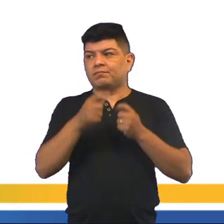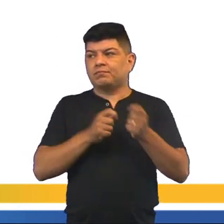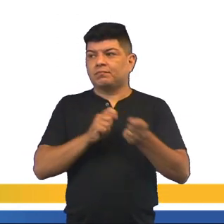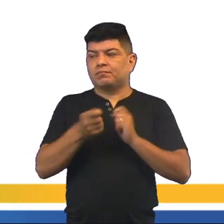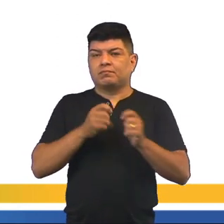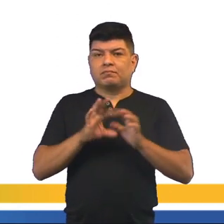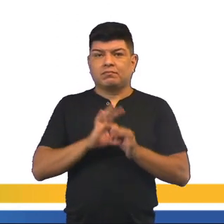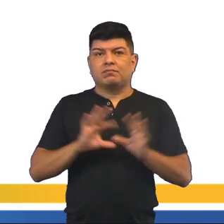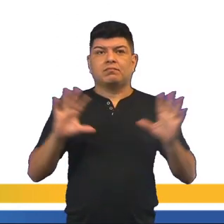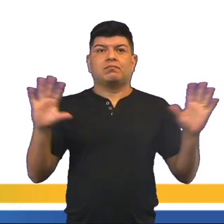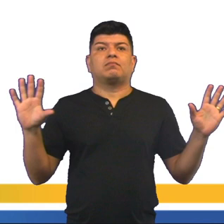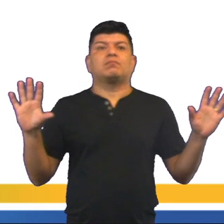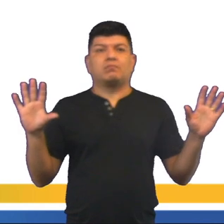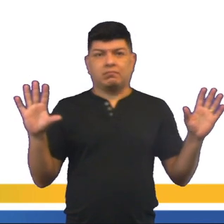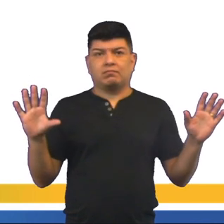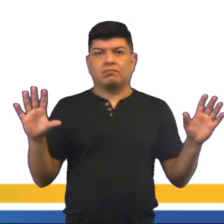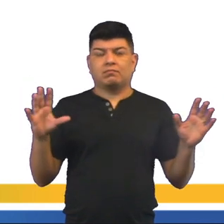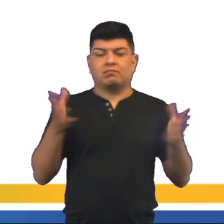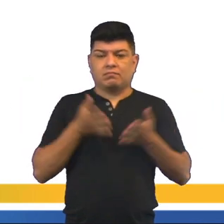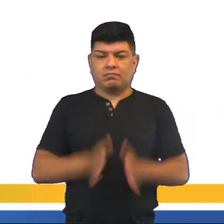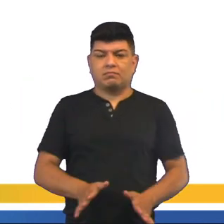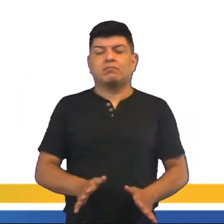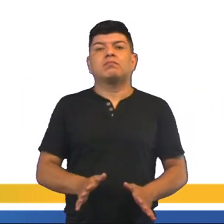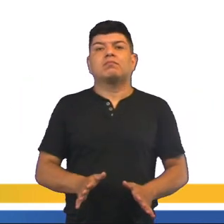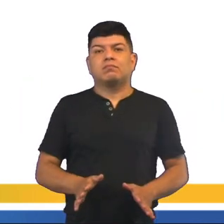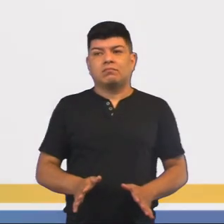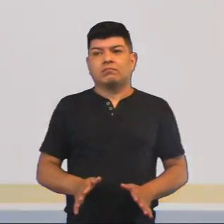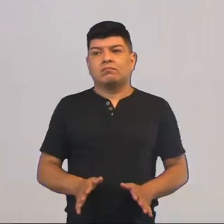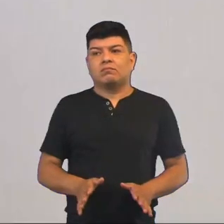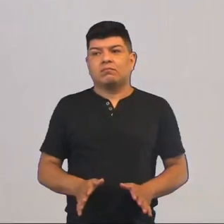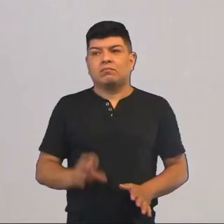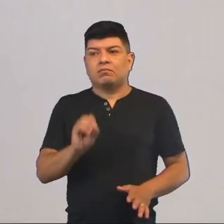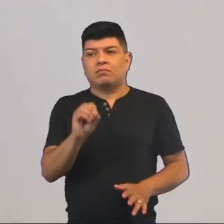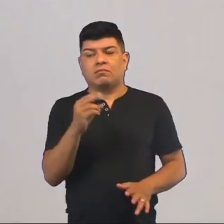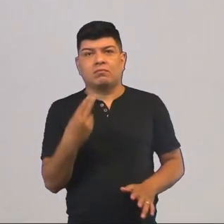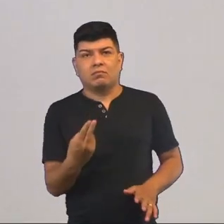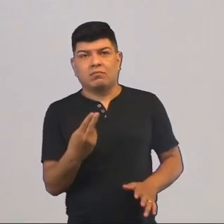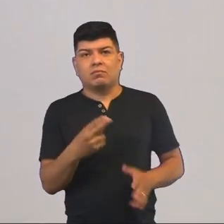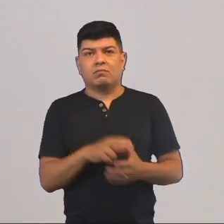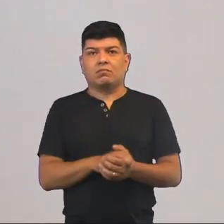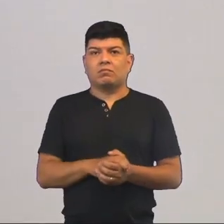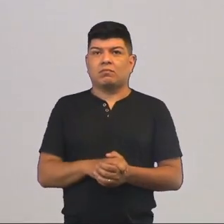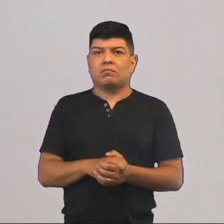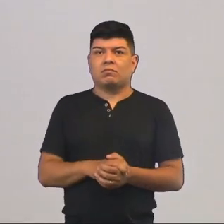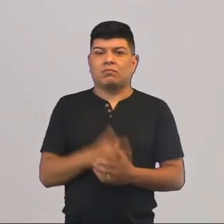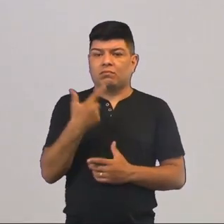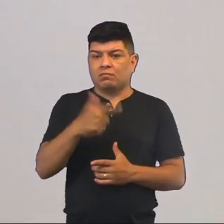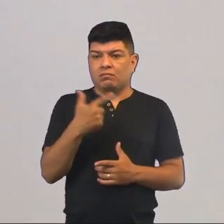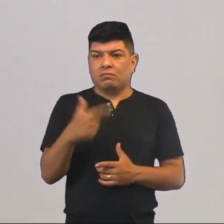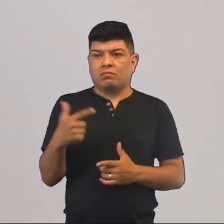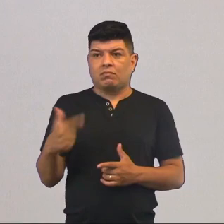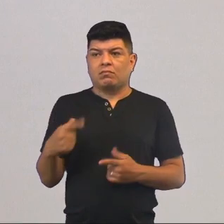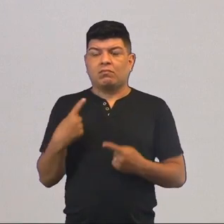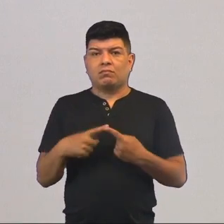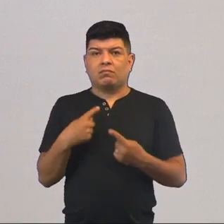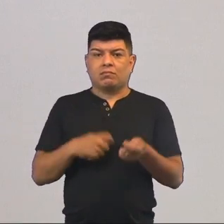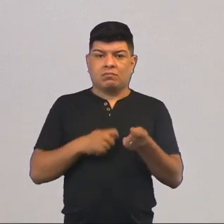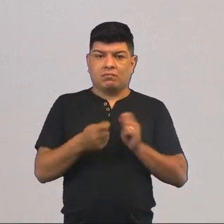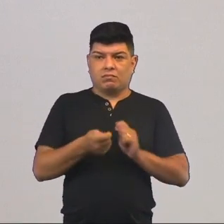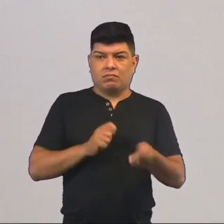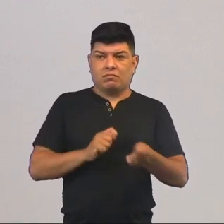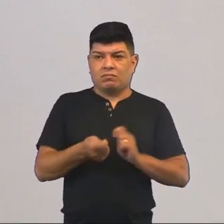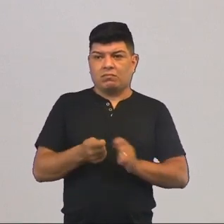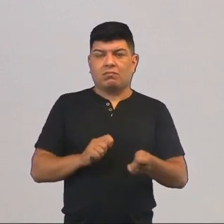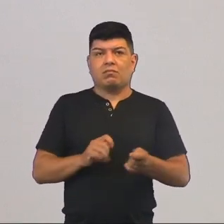controle espontâneo da natalidade. Ou seja, não tem por que haver um controle